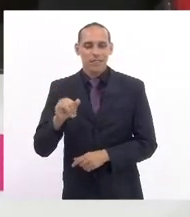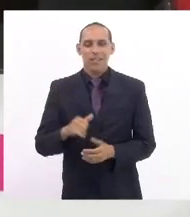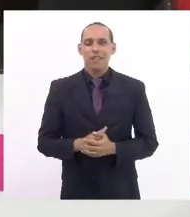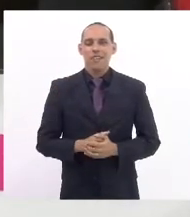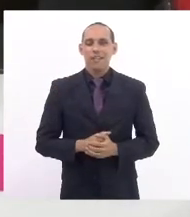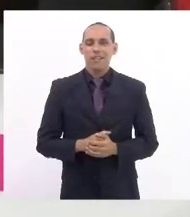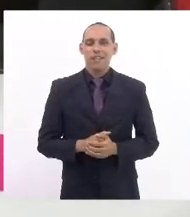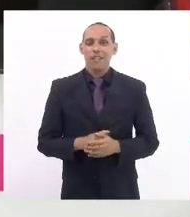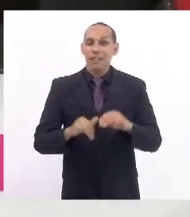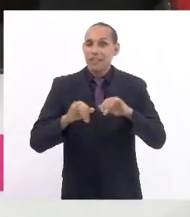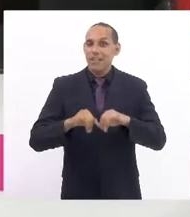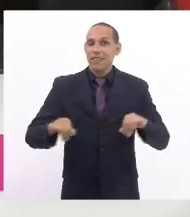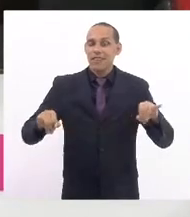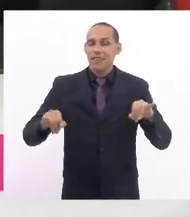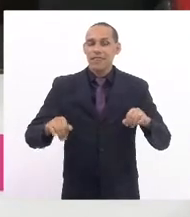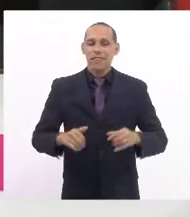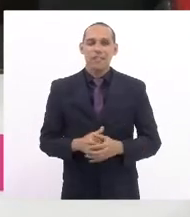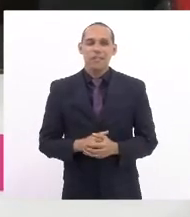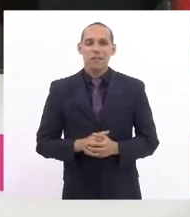anuncio